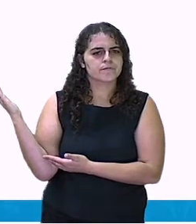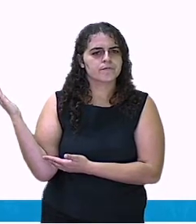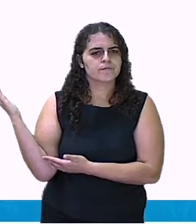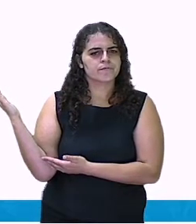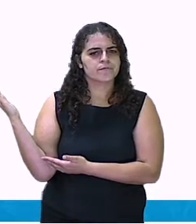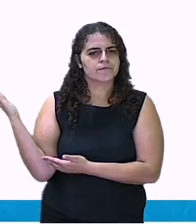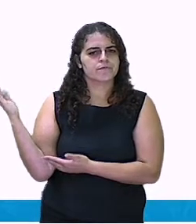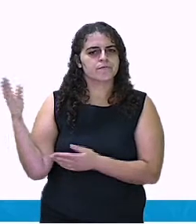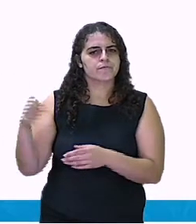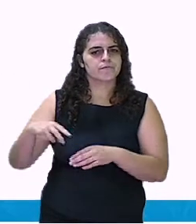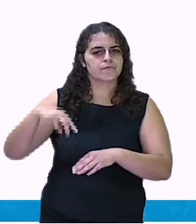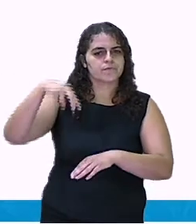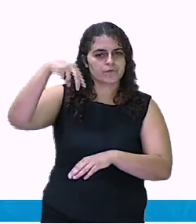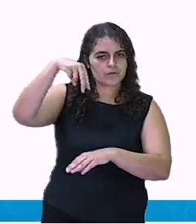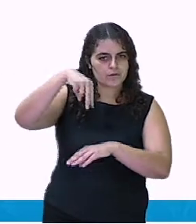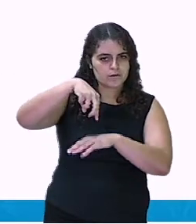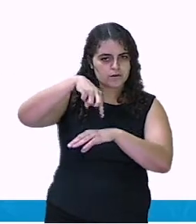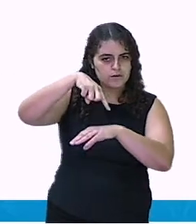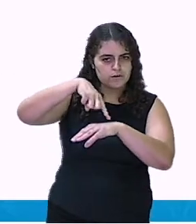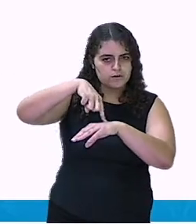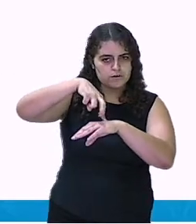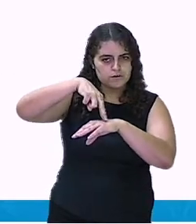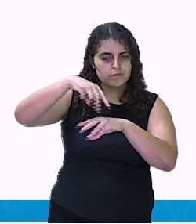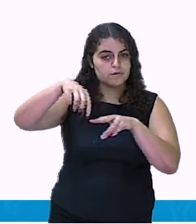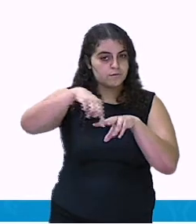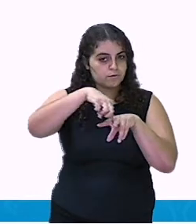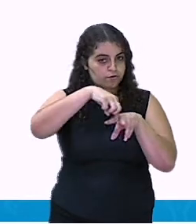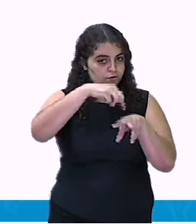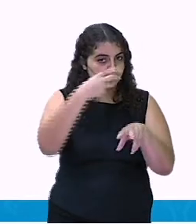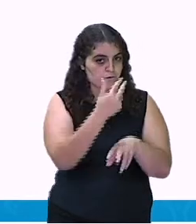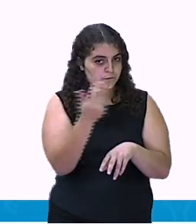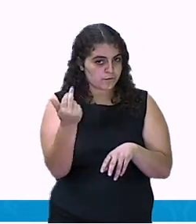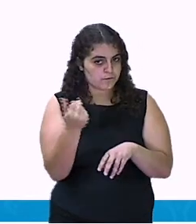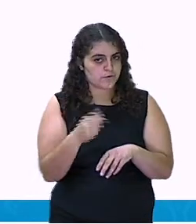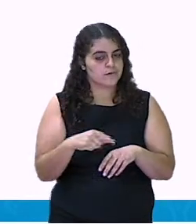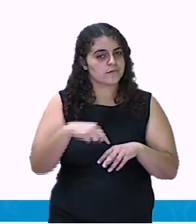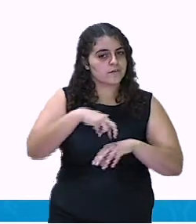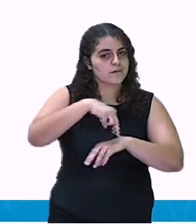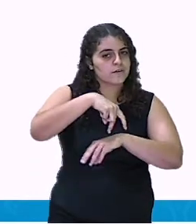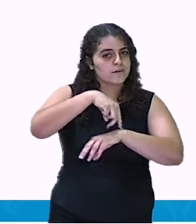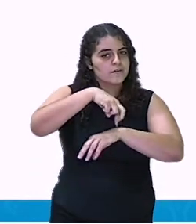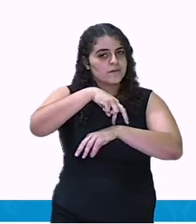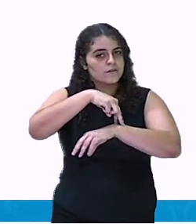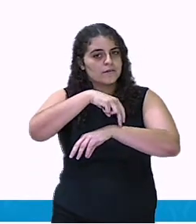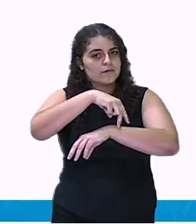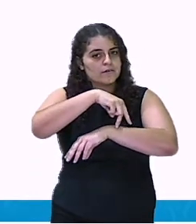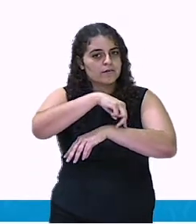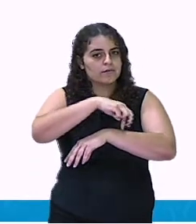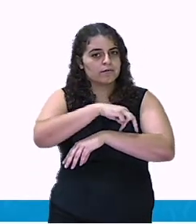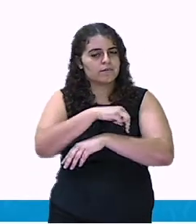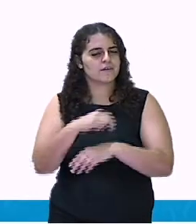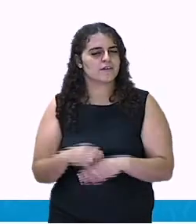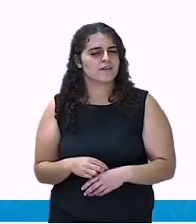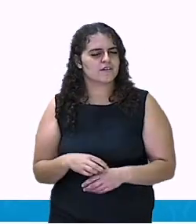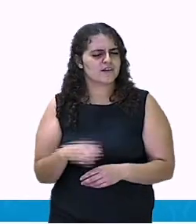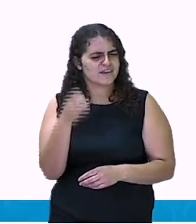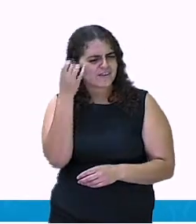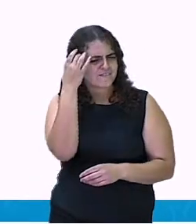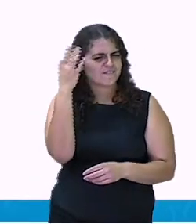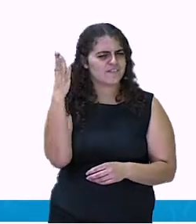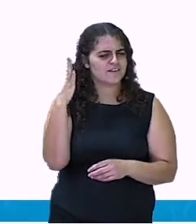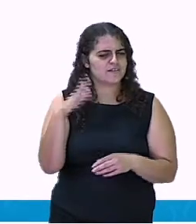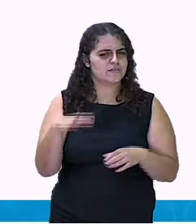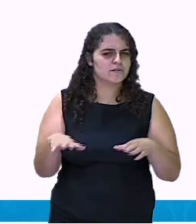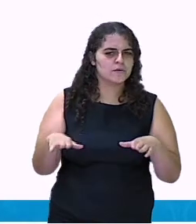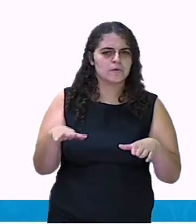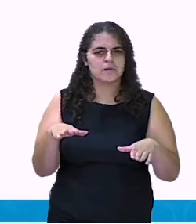Calce as latas como se fossem um chinelo e saia andando. Será que é fácil manter